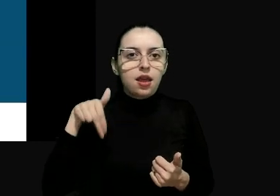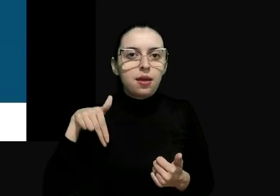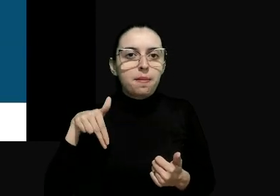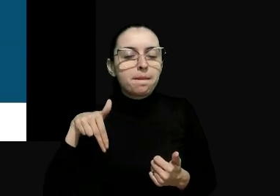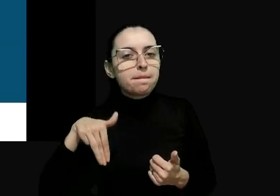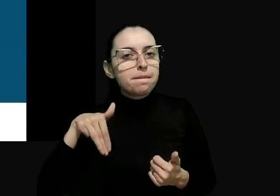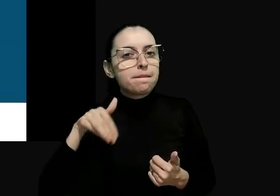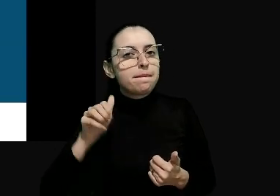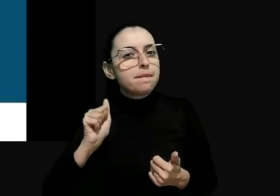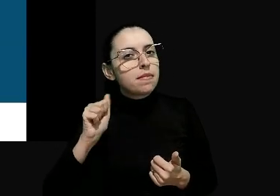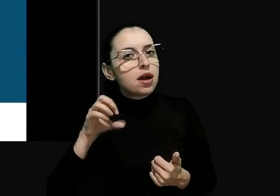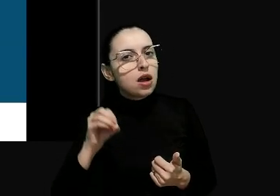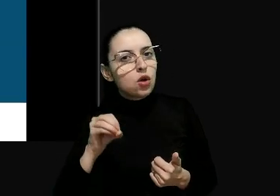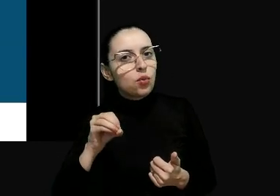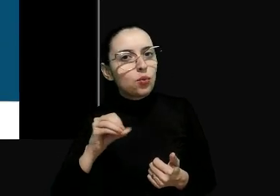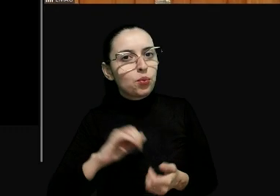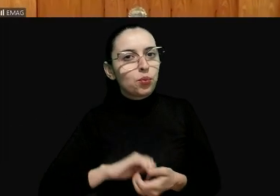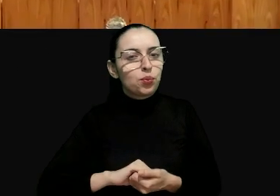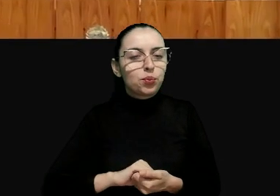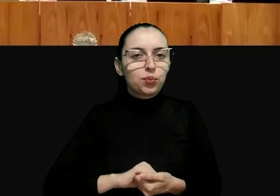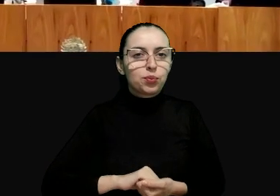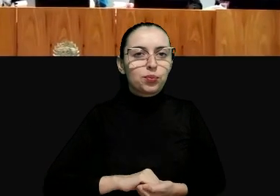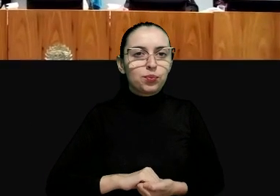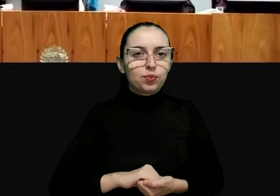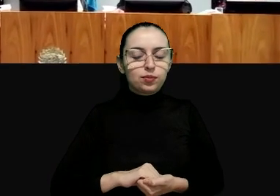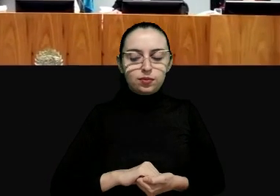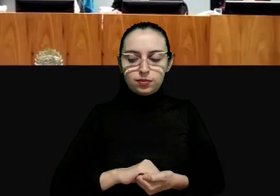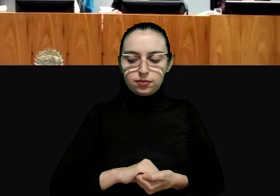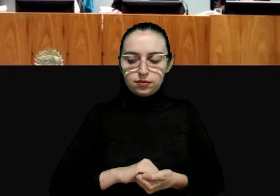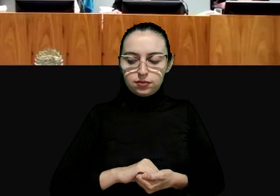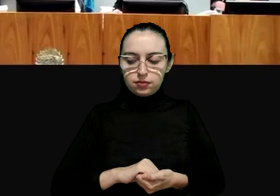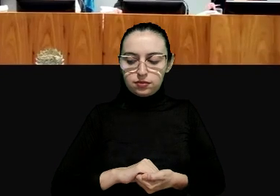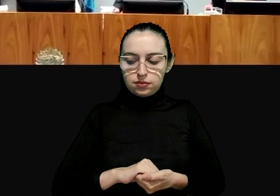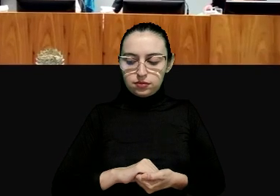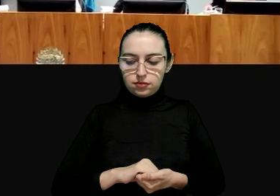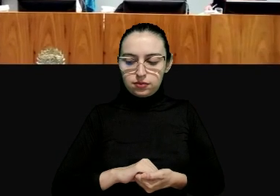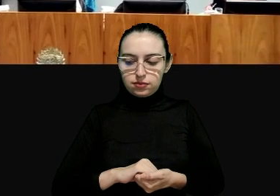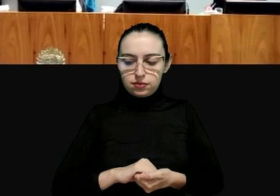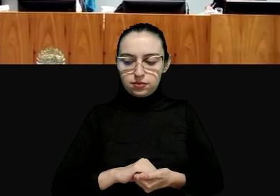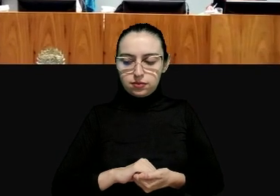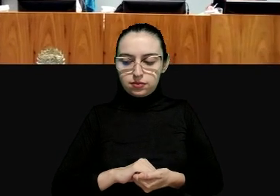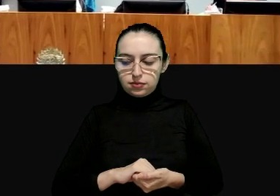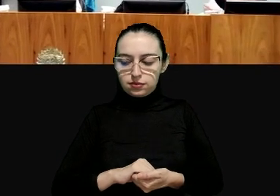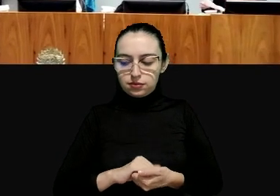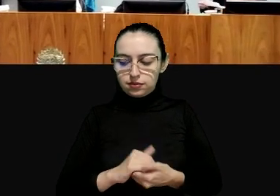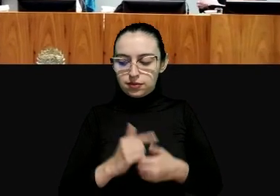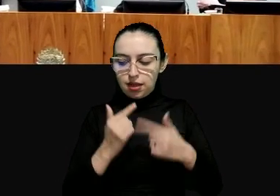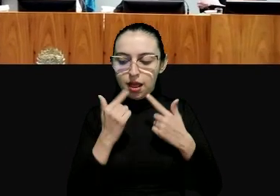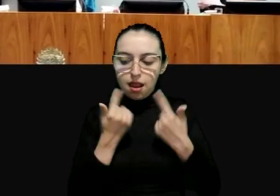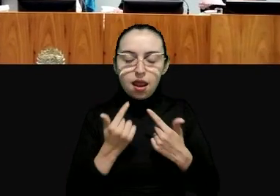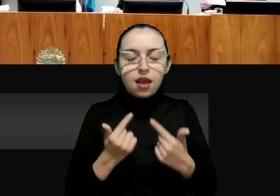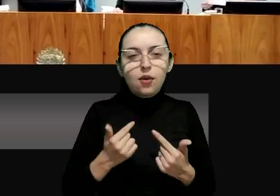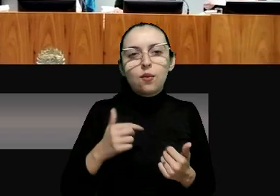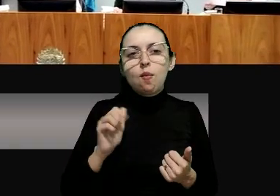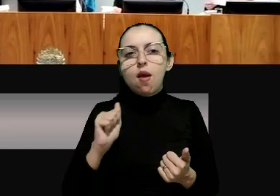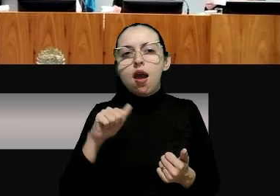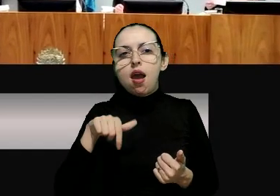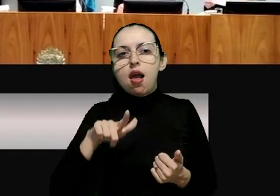muito obrigado e ser bem-vindos muito obrigado antes de perdão